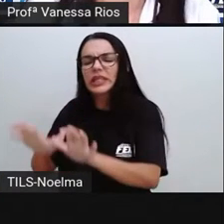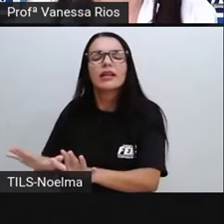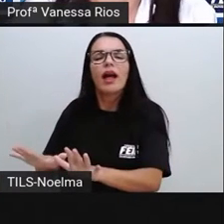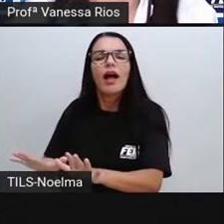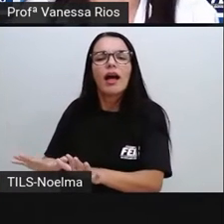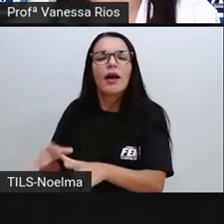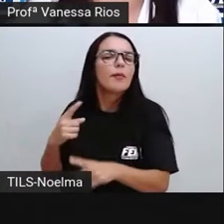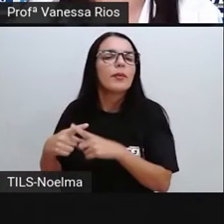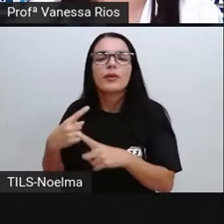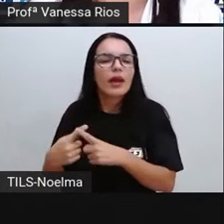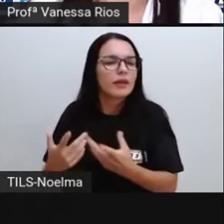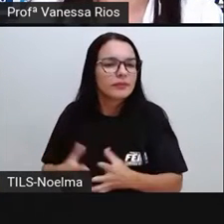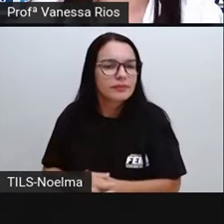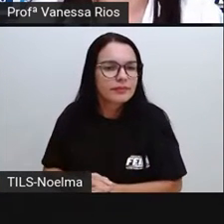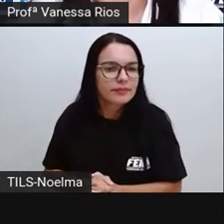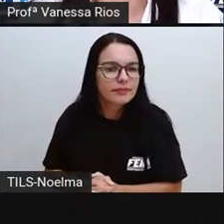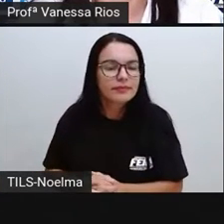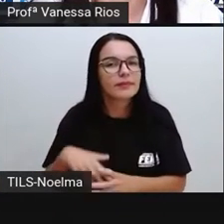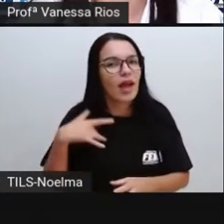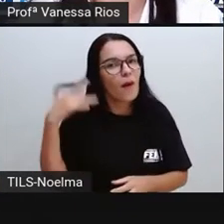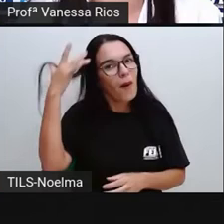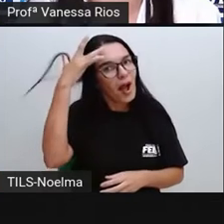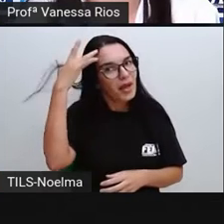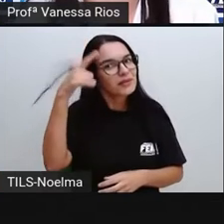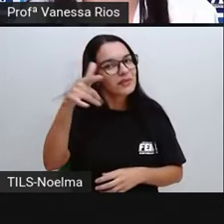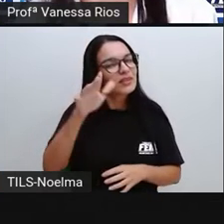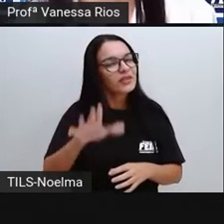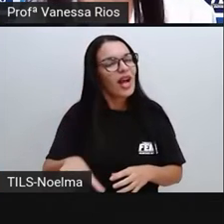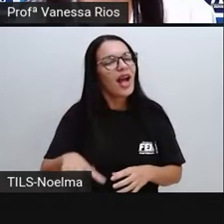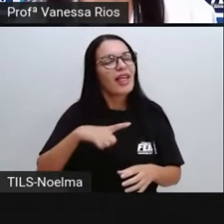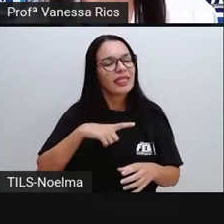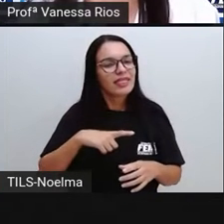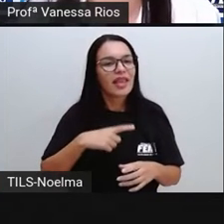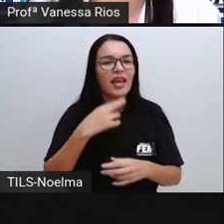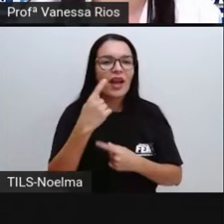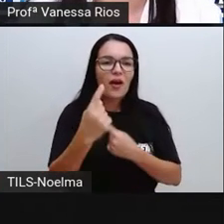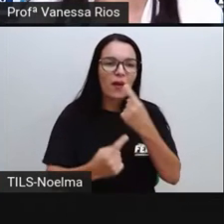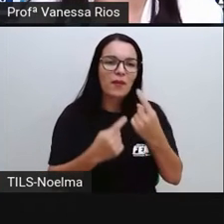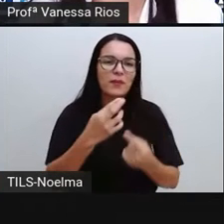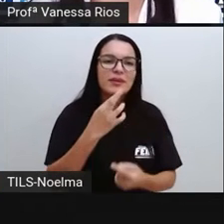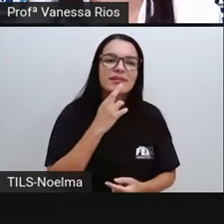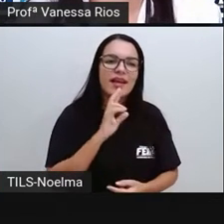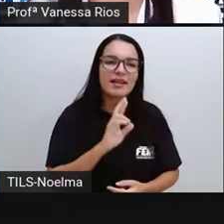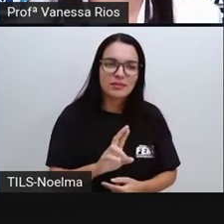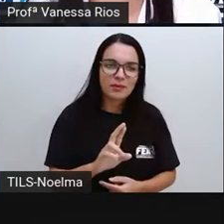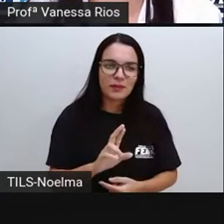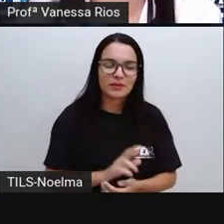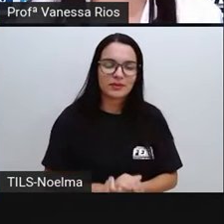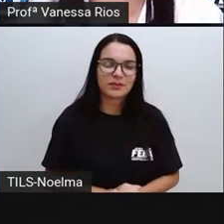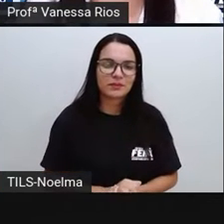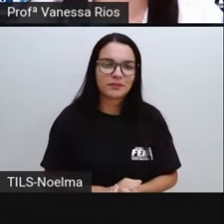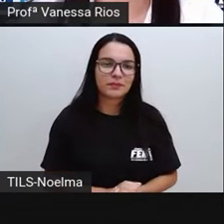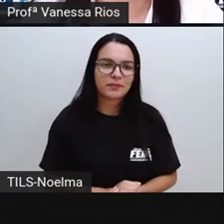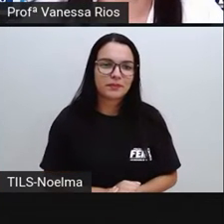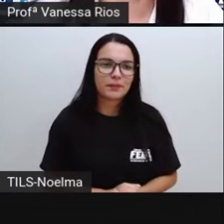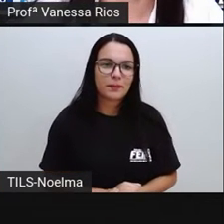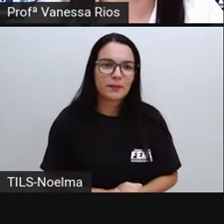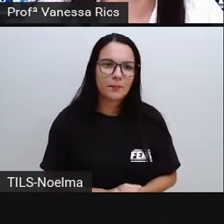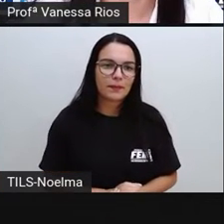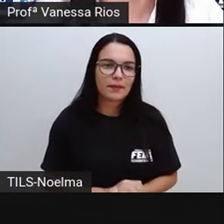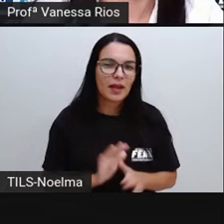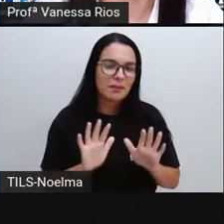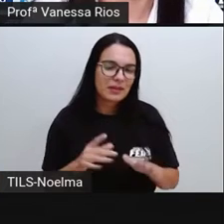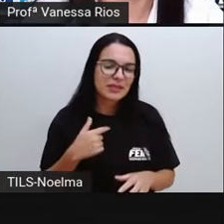Eu acredito que vocês já tenham aí, não é, conceitos, explicações para me dar essa resposta. É uma pena que a prova